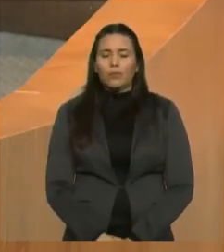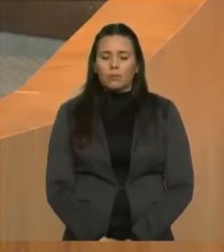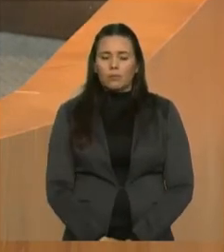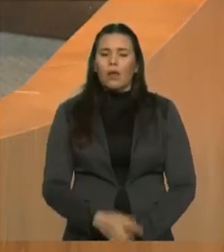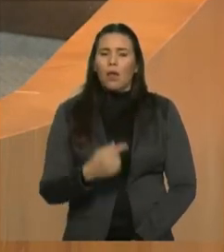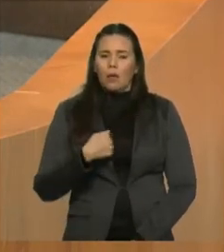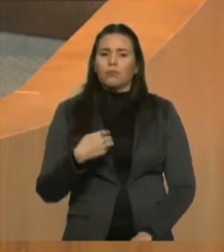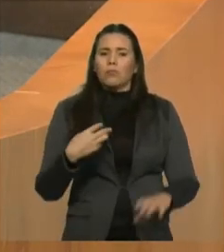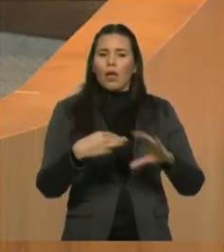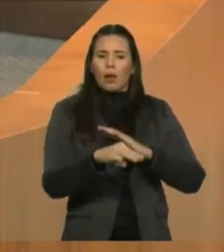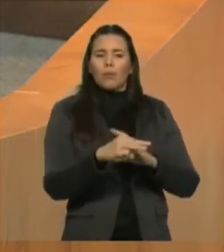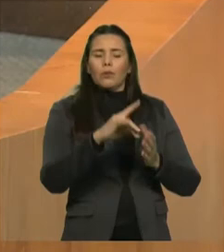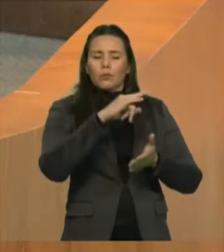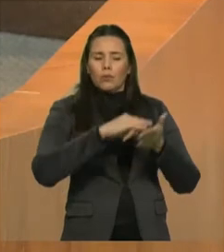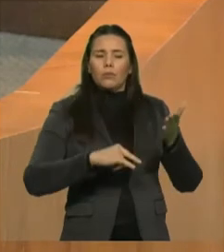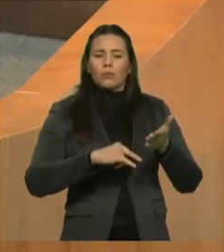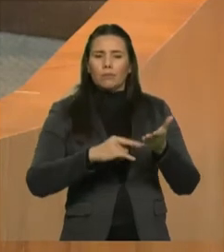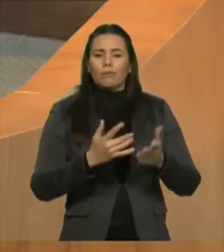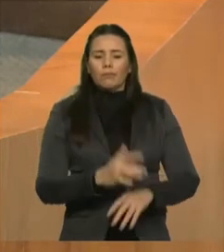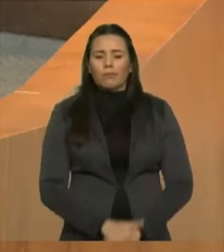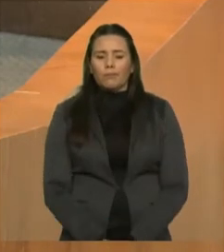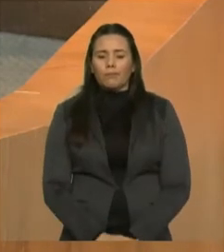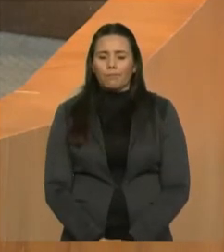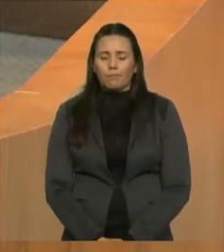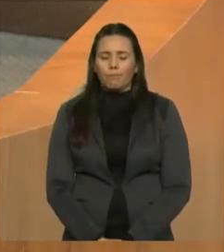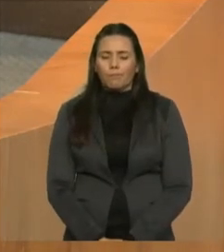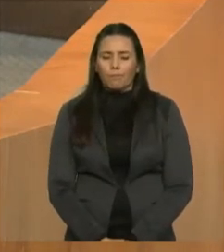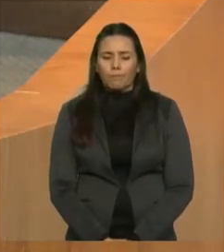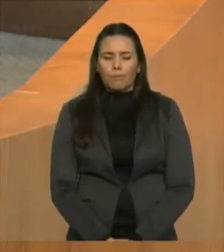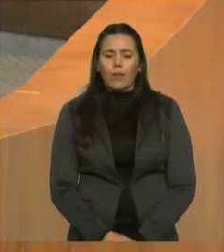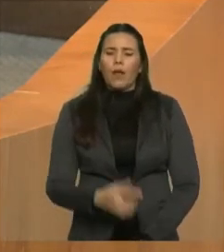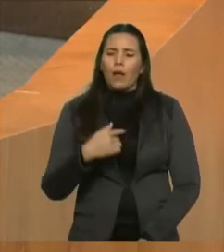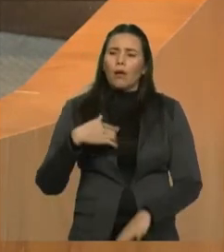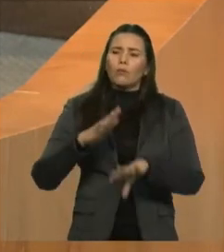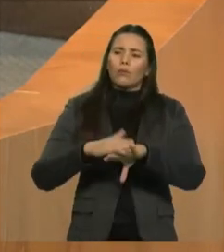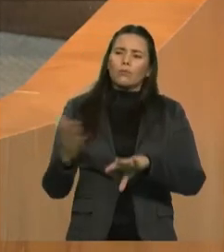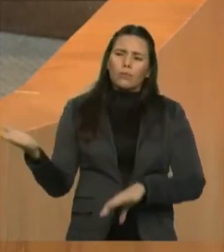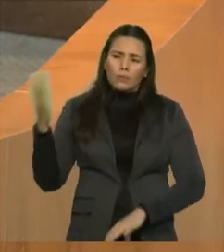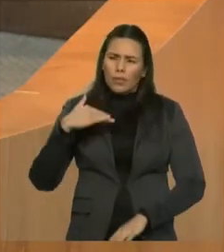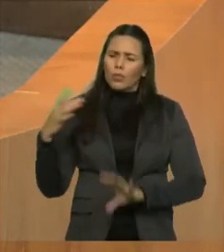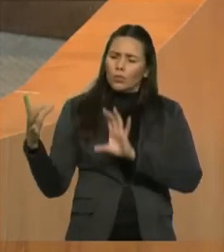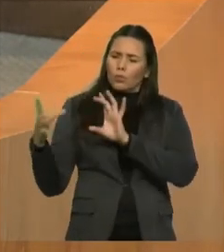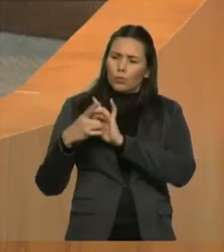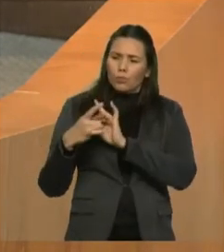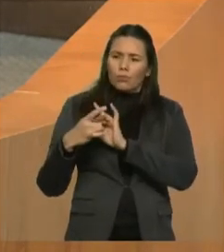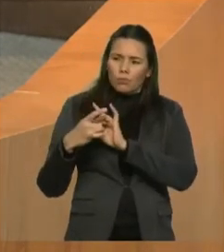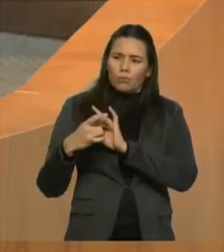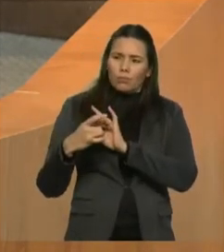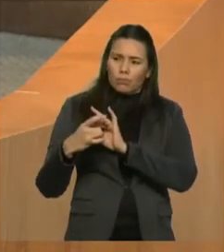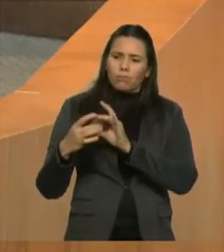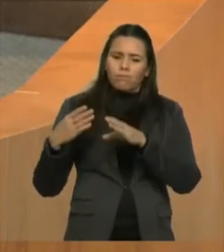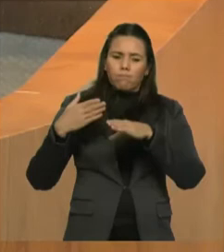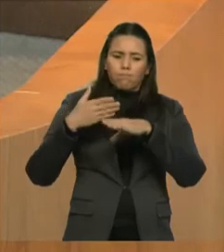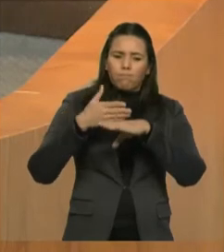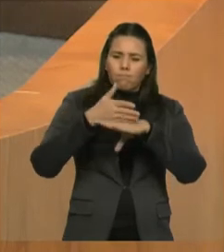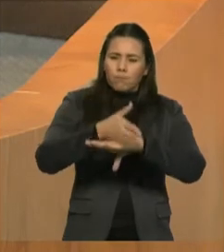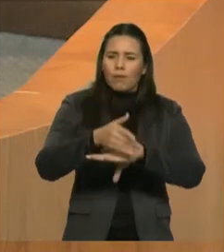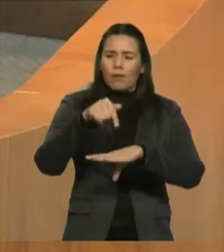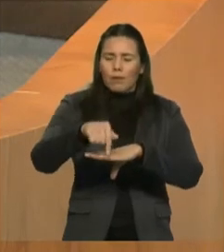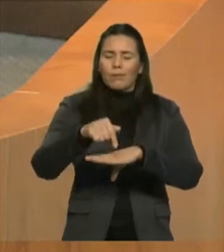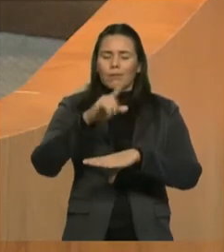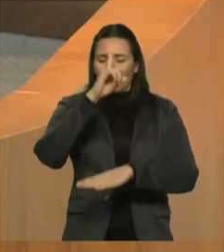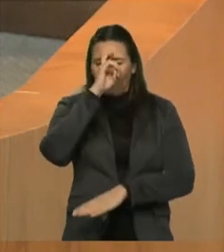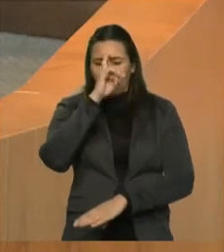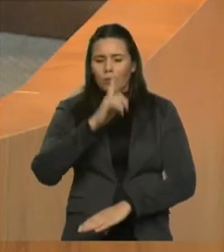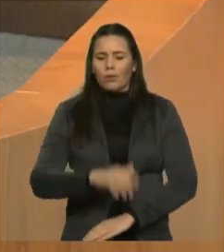ressaltando a importância do poder fiscalizatório, do poder legislativo, tão bem ressaltado pelo deputado César